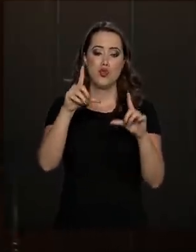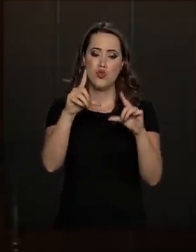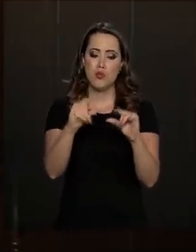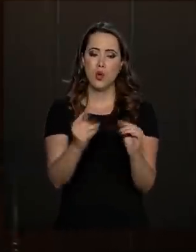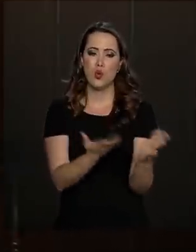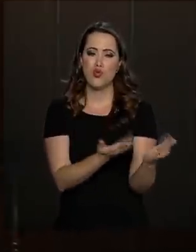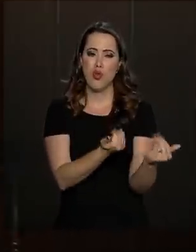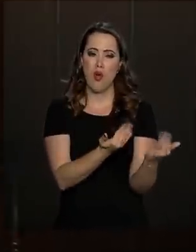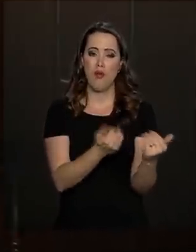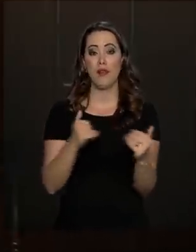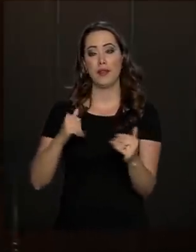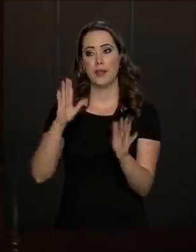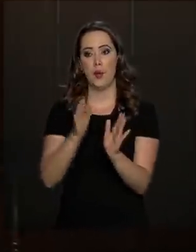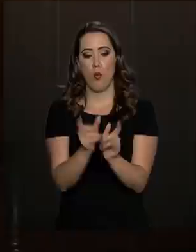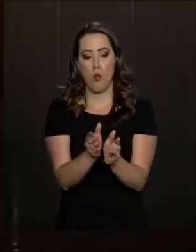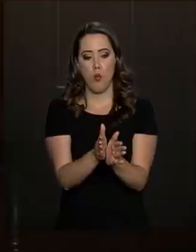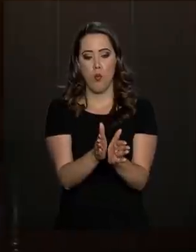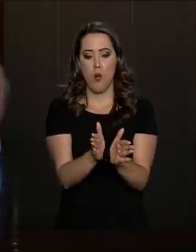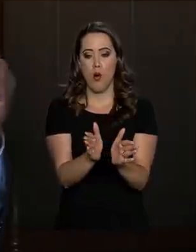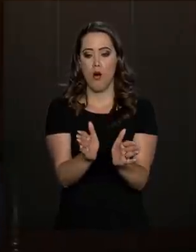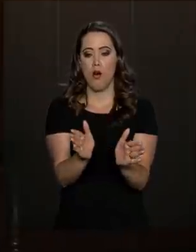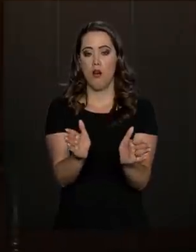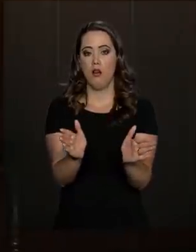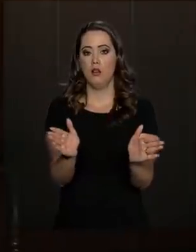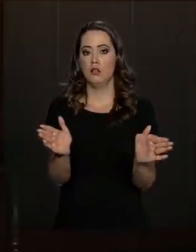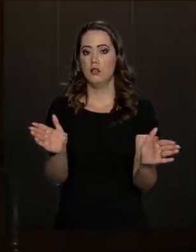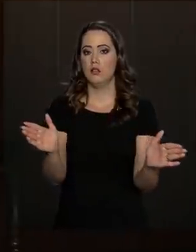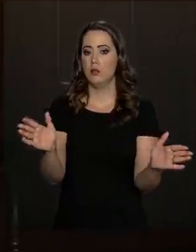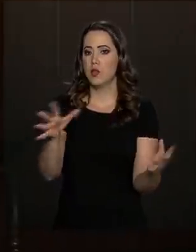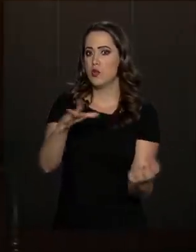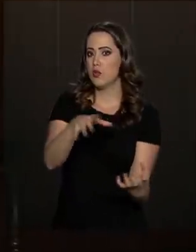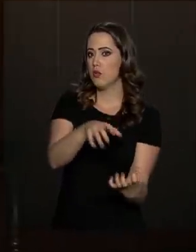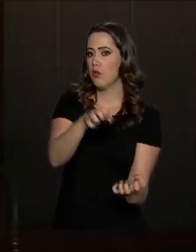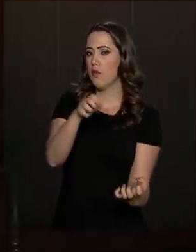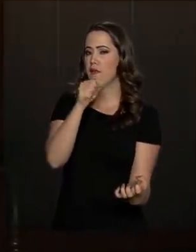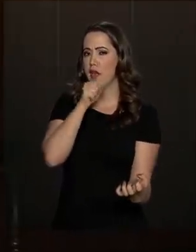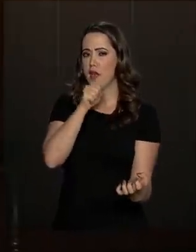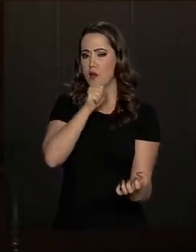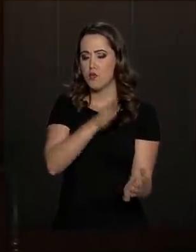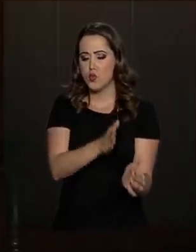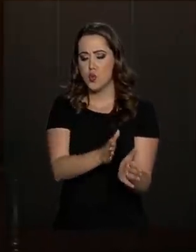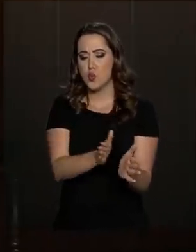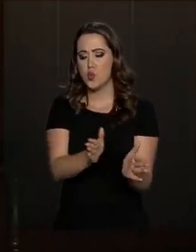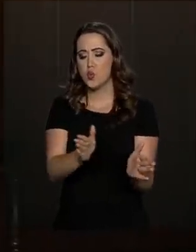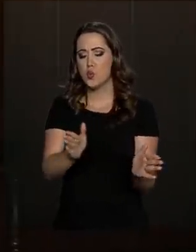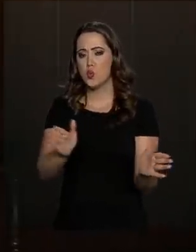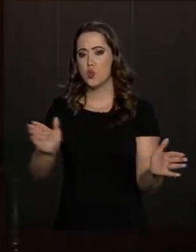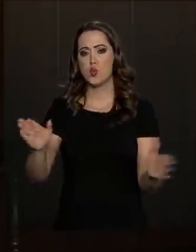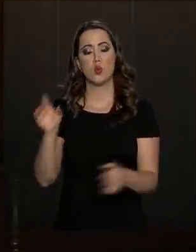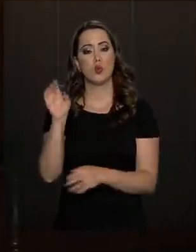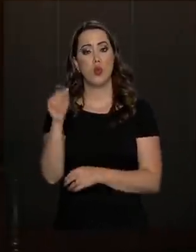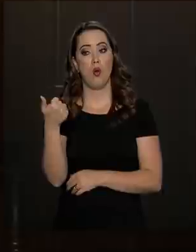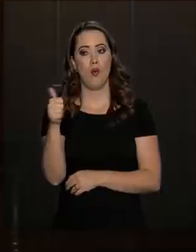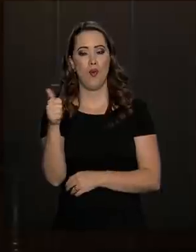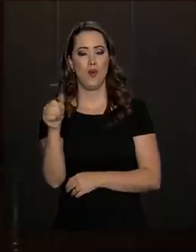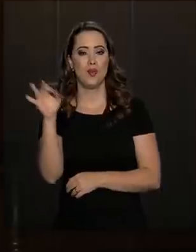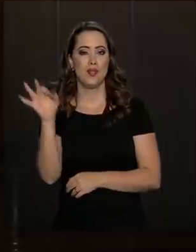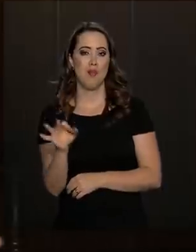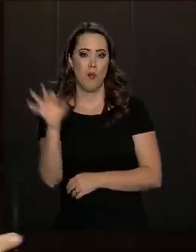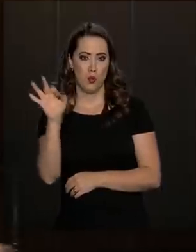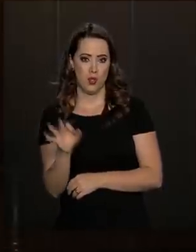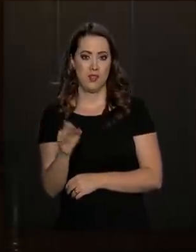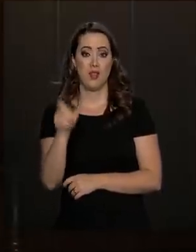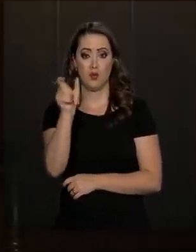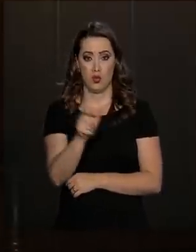cada vez mais idosos, e essa bomba está marcada para estourar. O Brasil tem apenas 11% de idosos e a Previdência